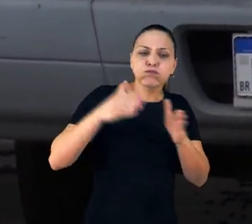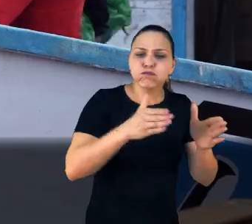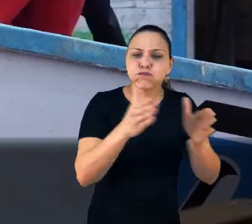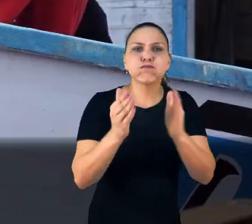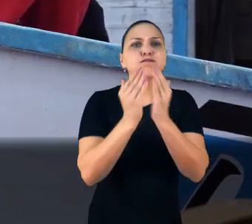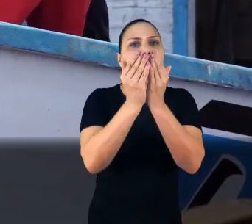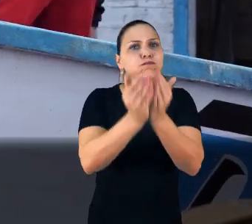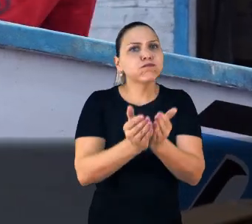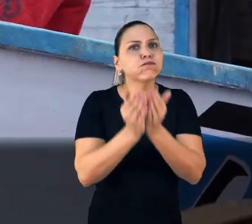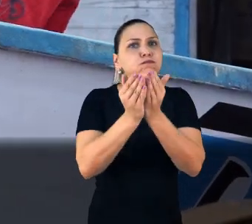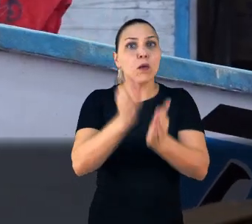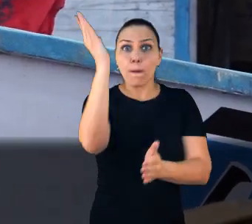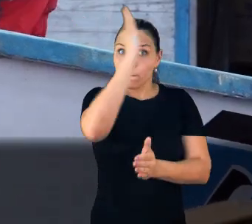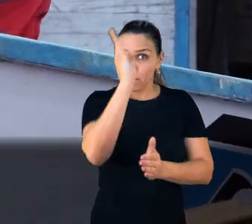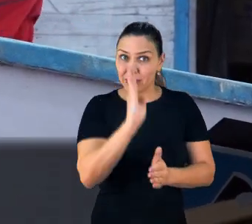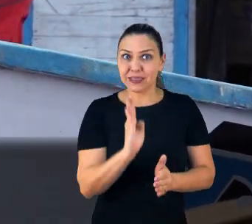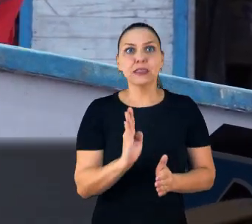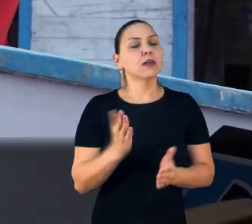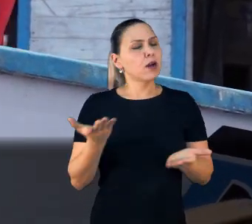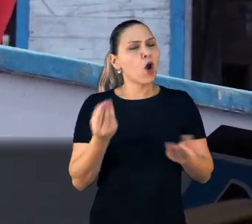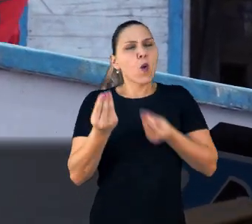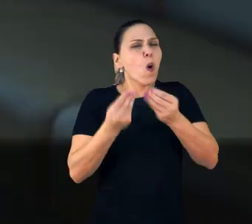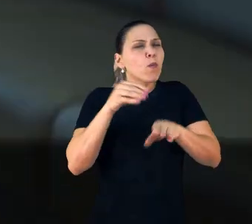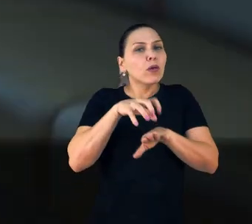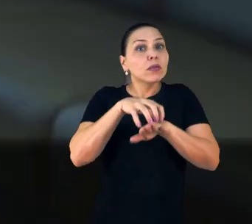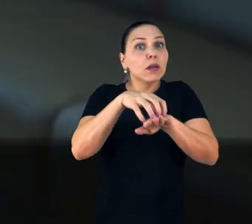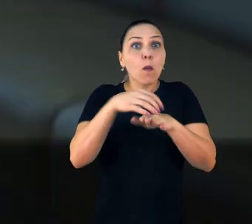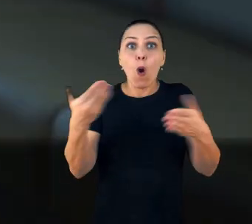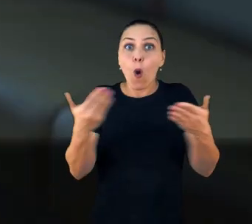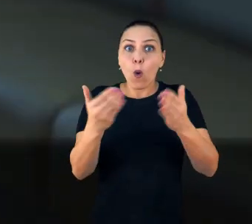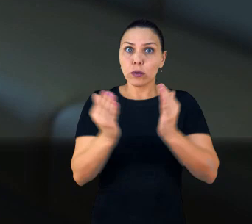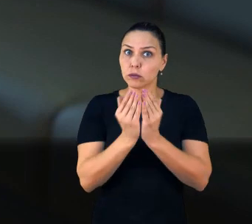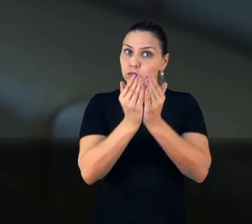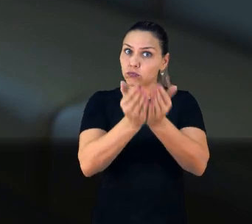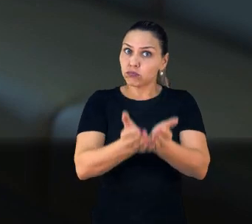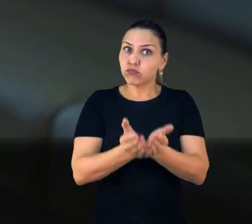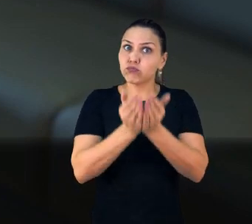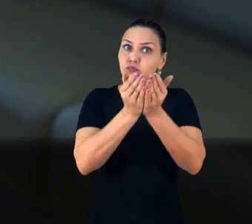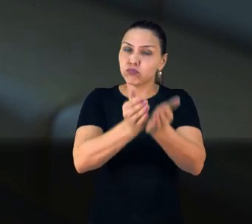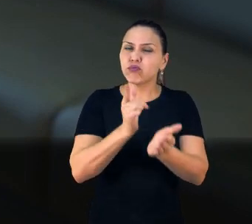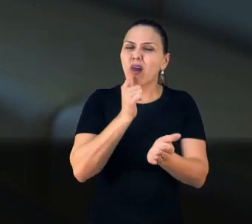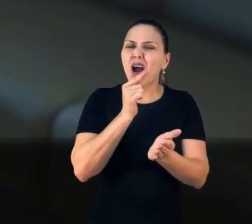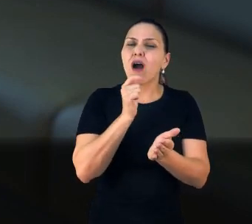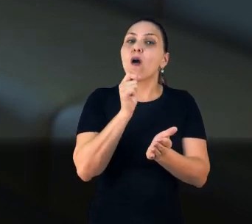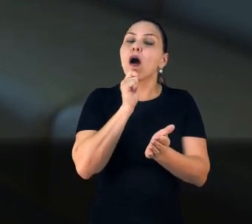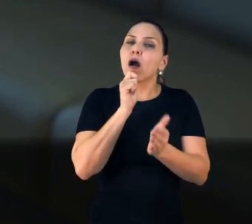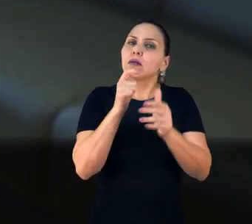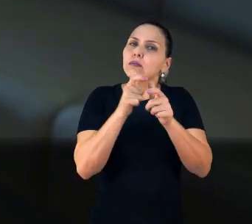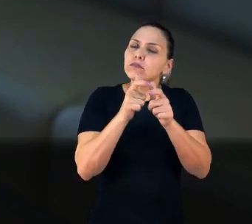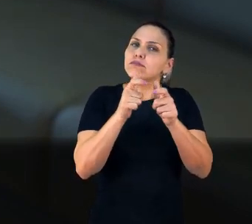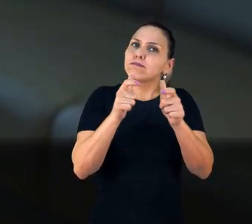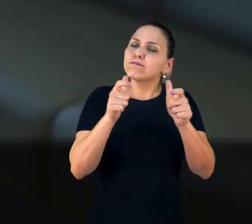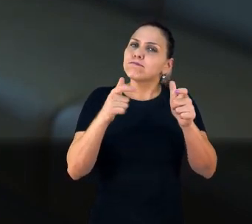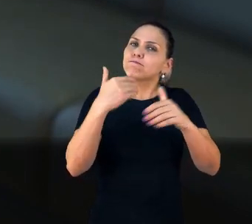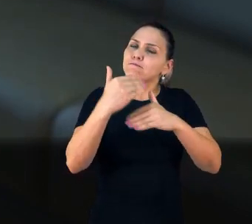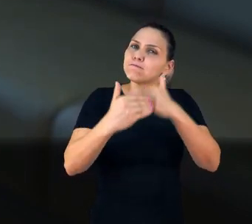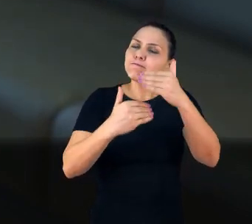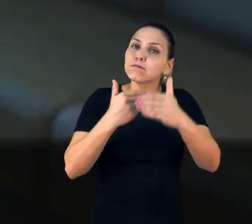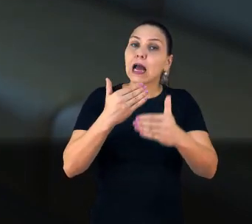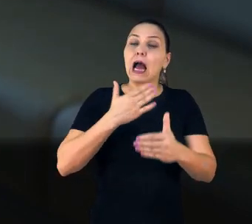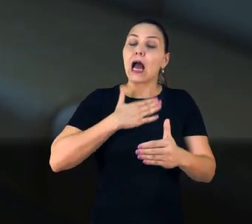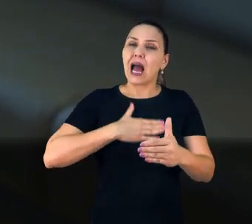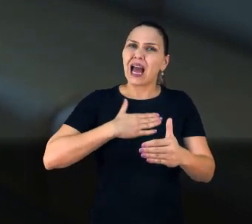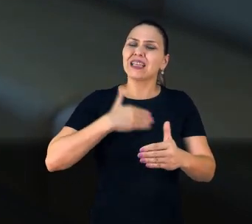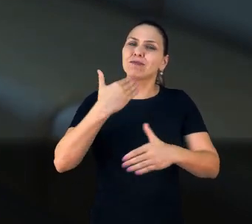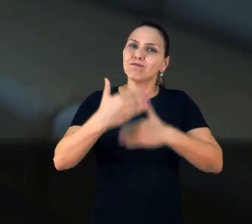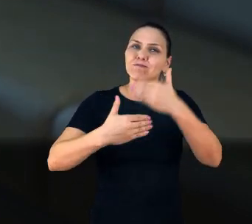O transporte hidroviário no nosso país tem tido um crescimento ainda muito discreto. A gente tem ali a